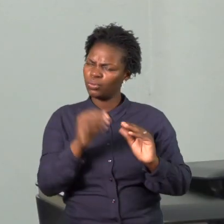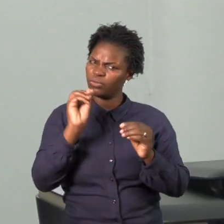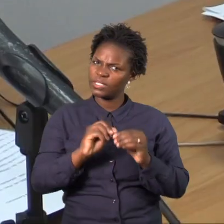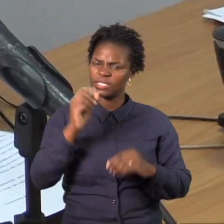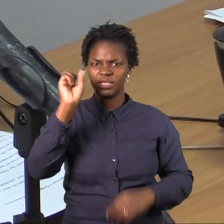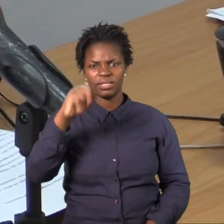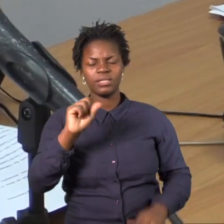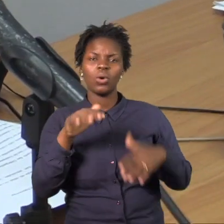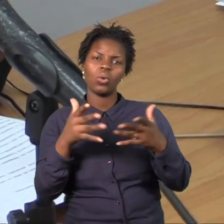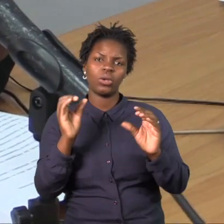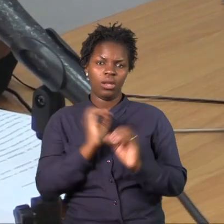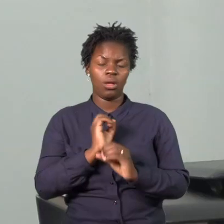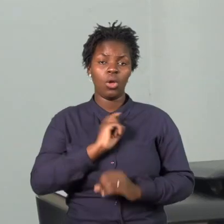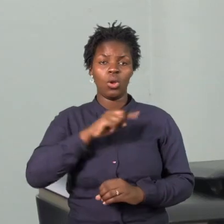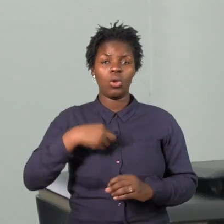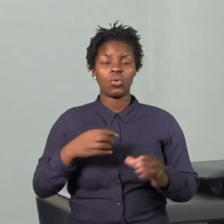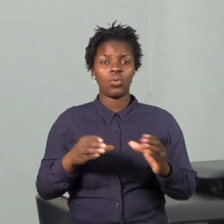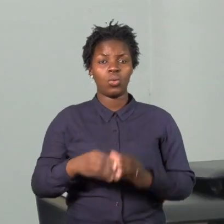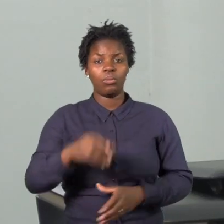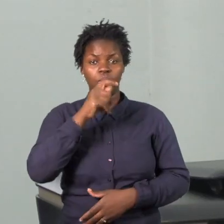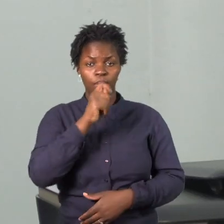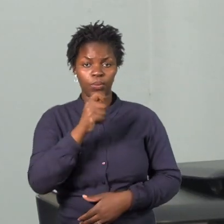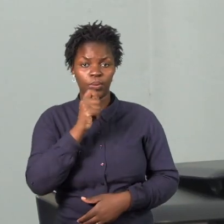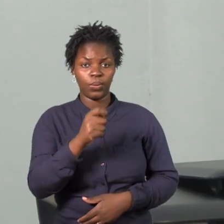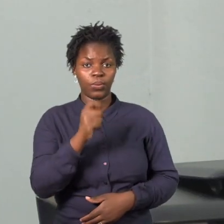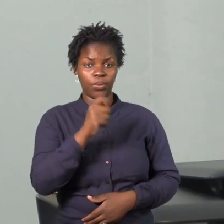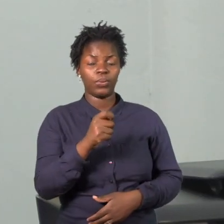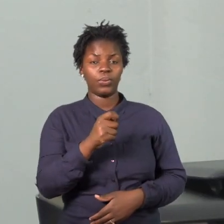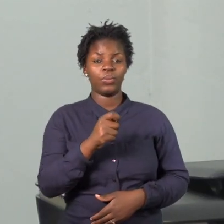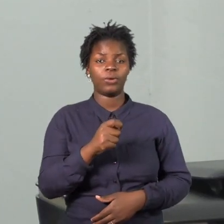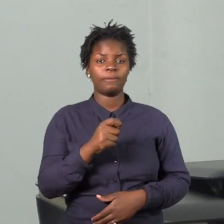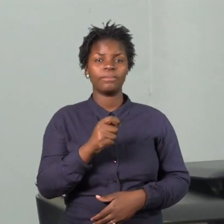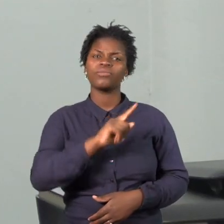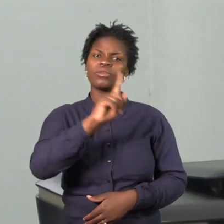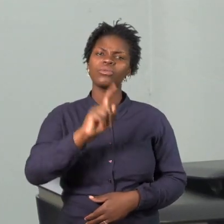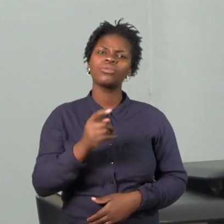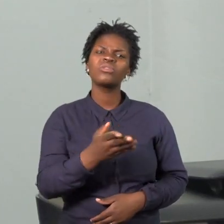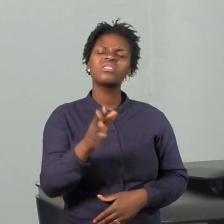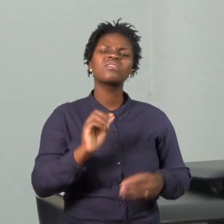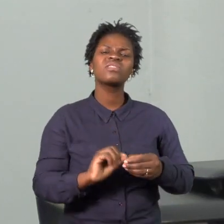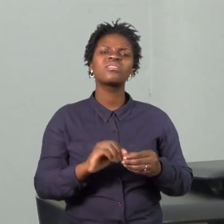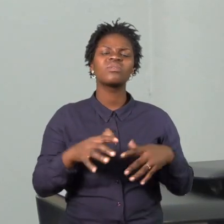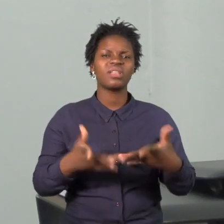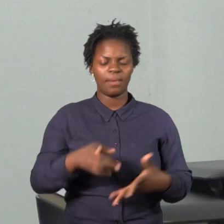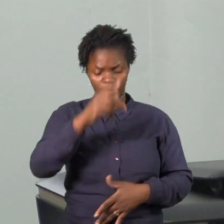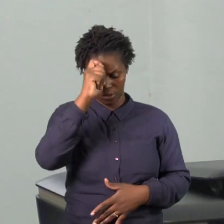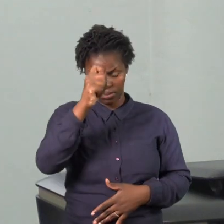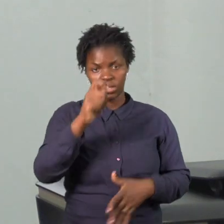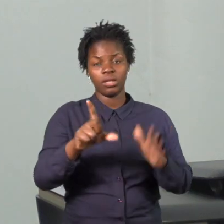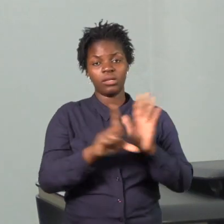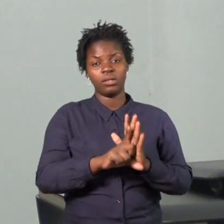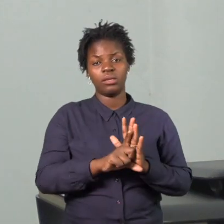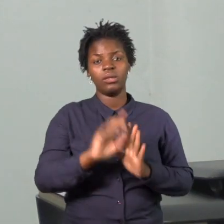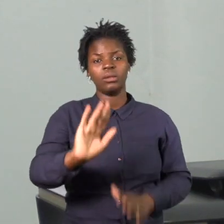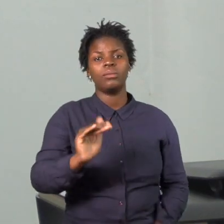atividades nós temos palestras planificadas, palestras sobre higiene de segurança no trabalho. Então, quando vamos a uma empresa, sempre deixamos lá primeiro esta